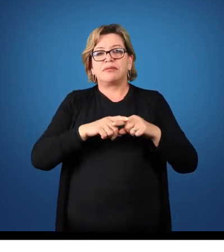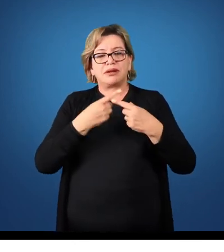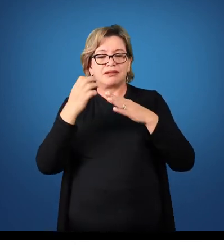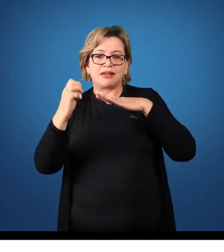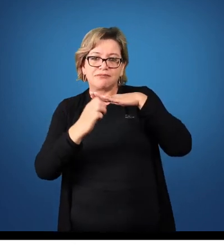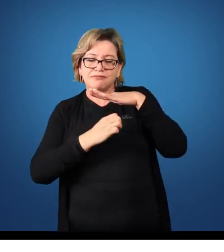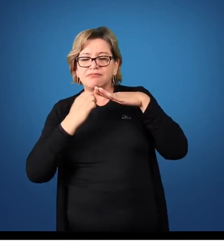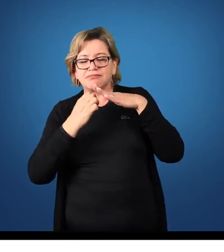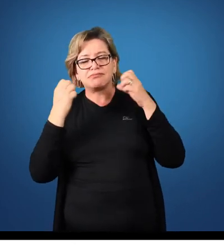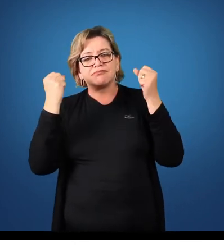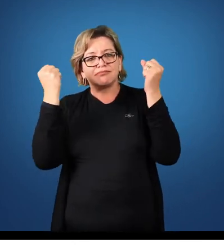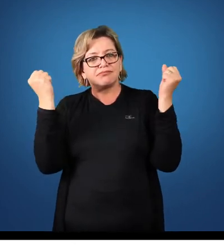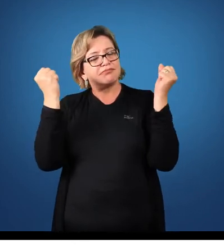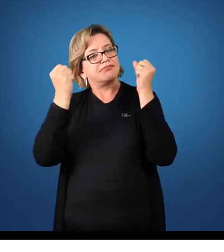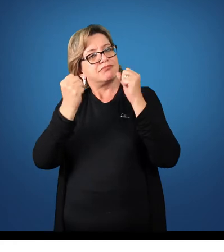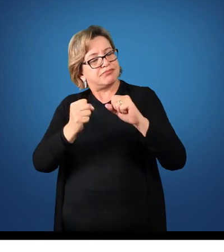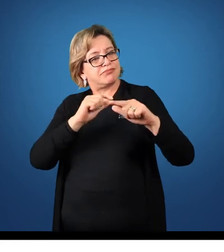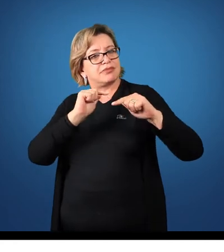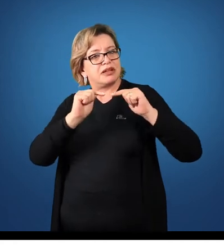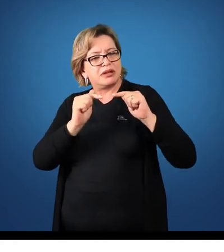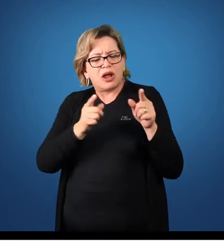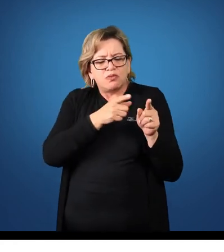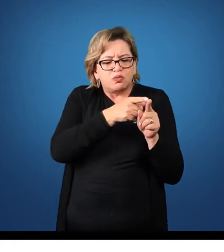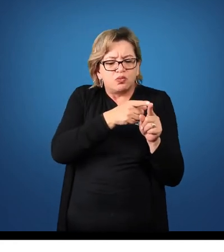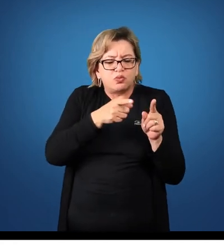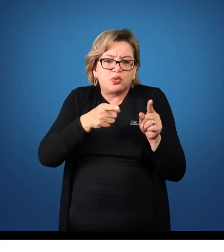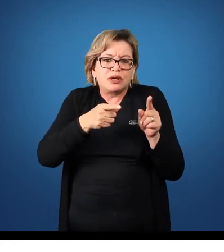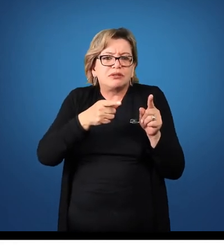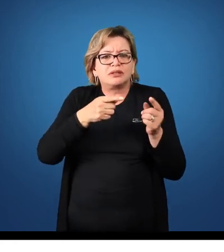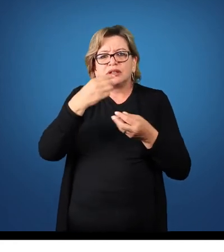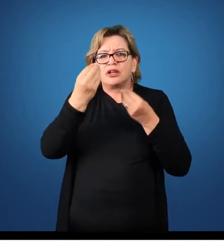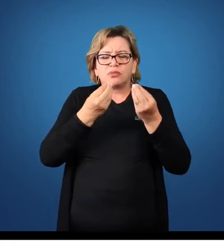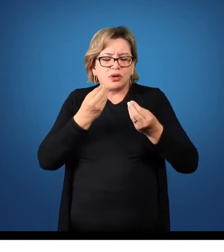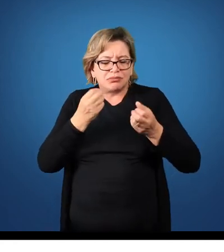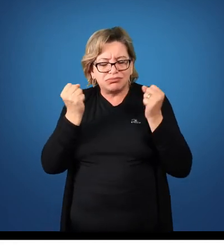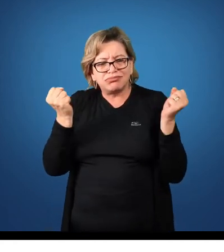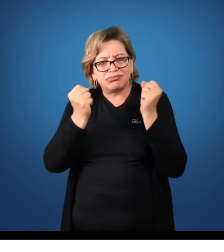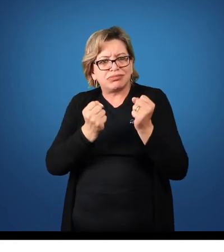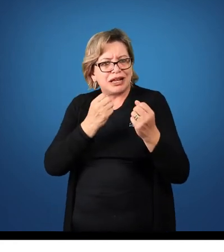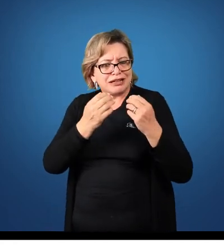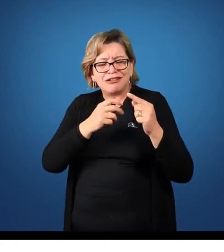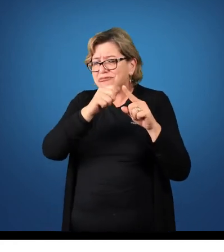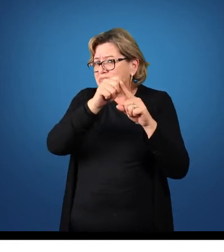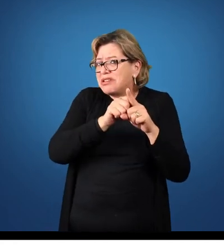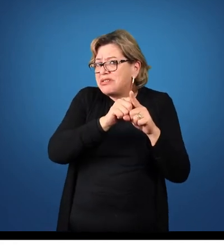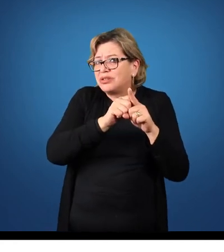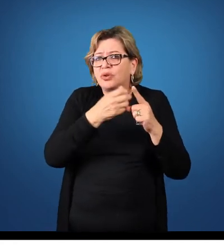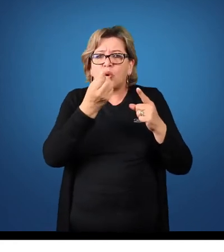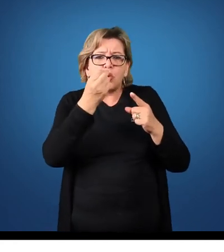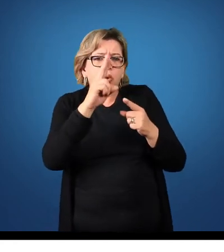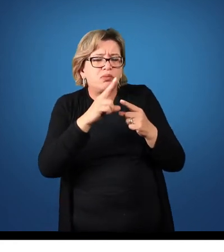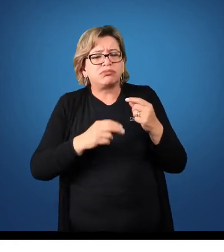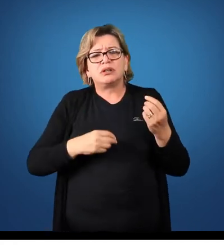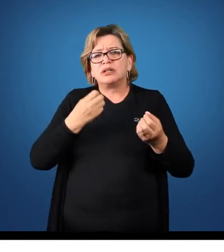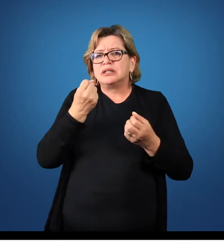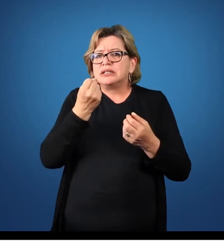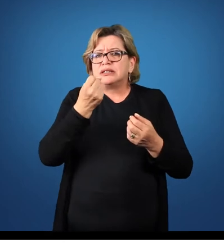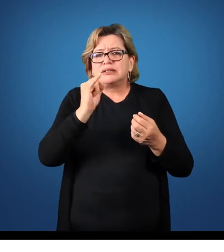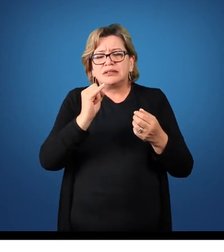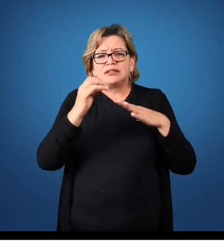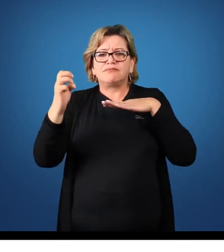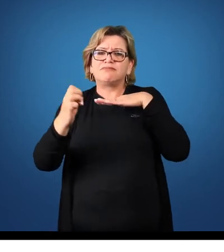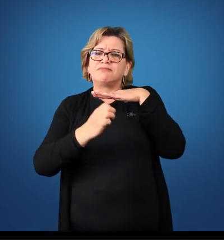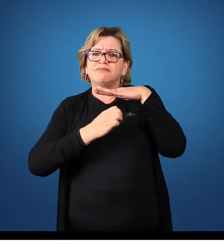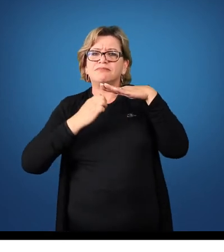empresa pode trabalhar em períodos menores. Pode fazer essa análise mensalmente. Ou se for uma